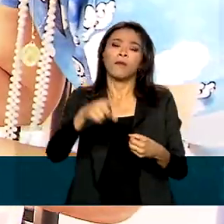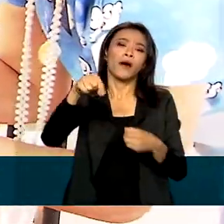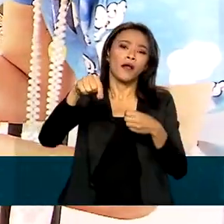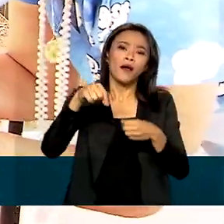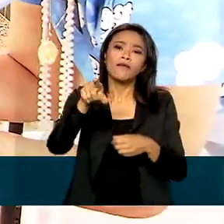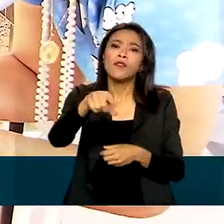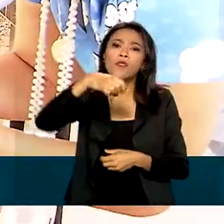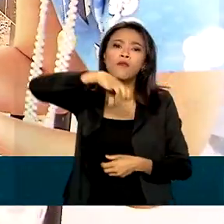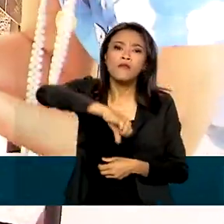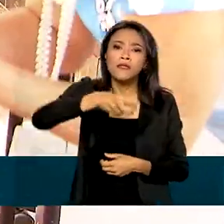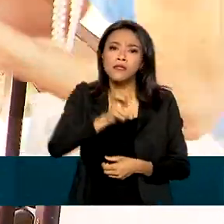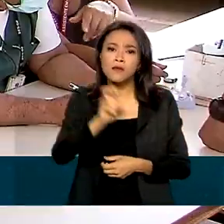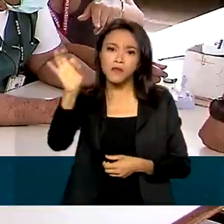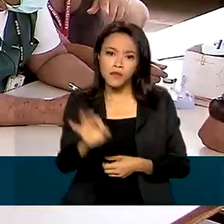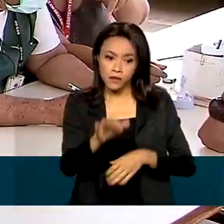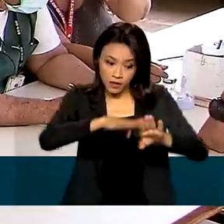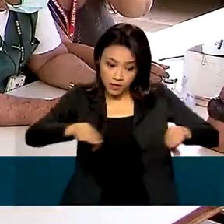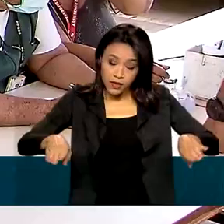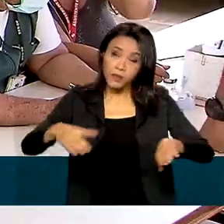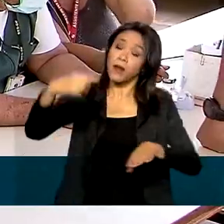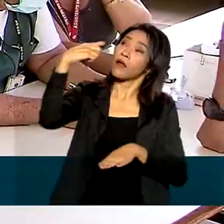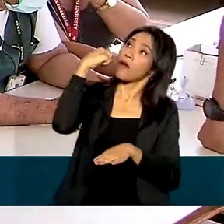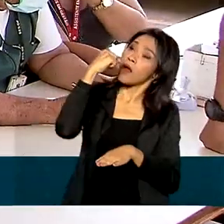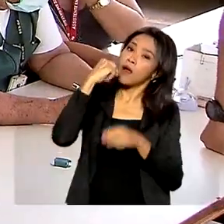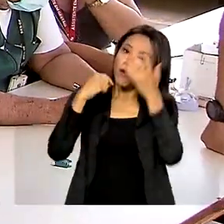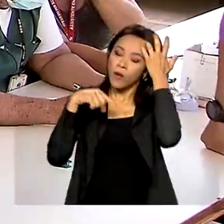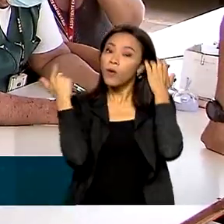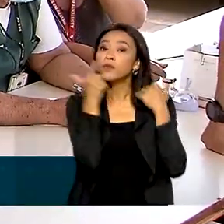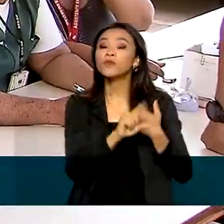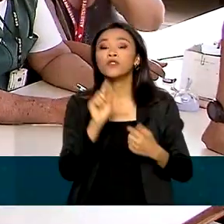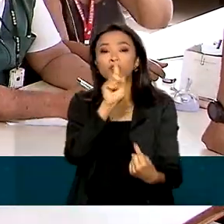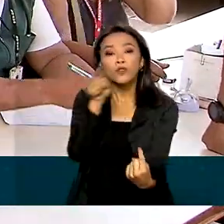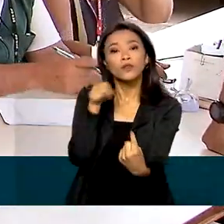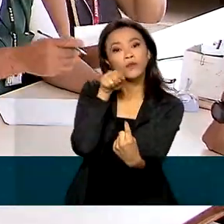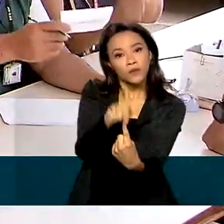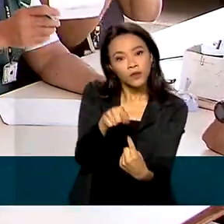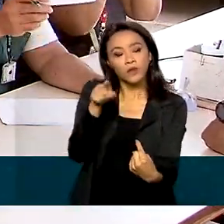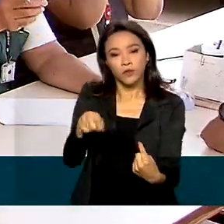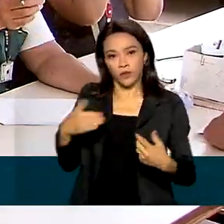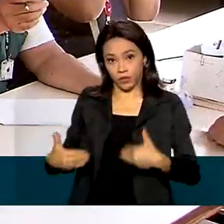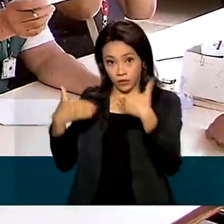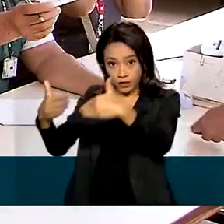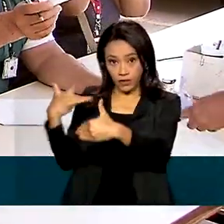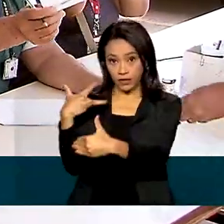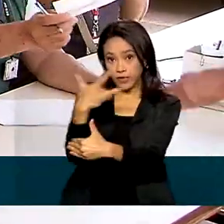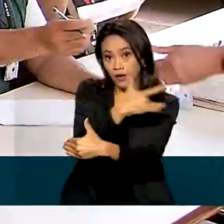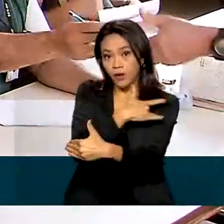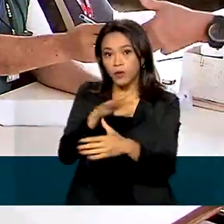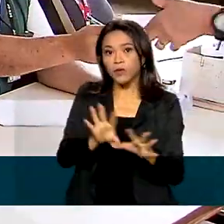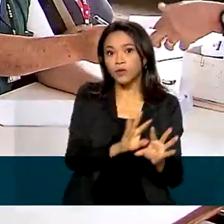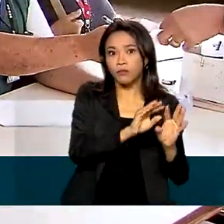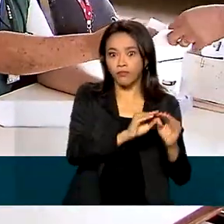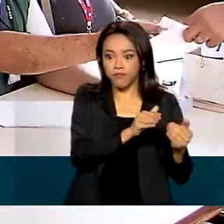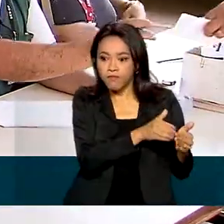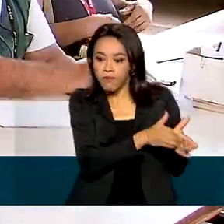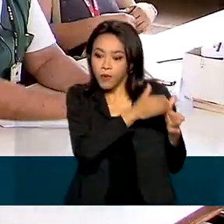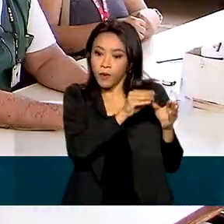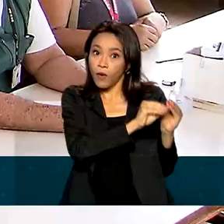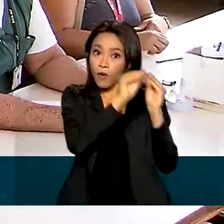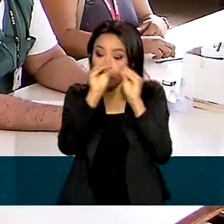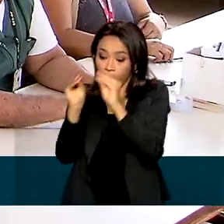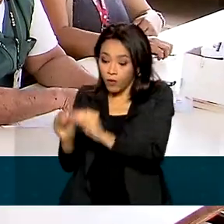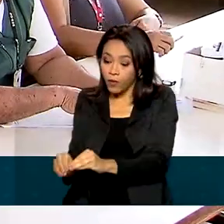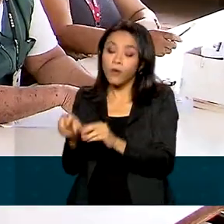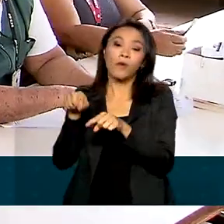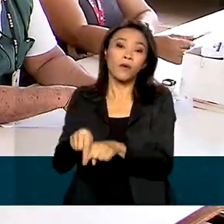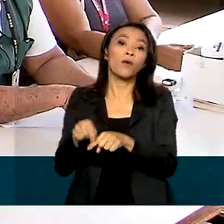das crianças brasileiras. E para atingir essa meta, o Ministério da Saúde prorrogou a campanha nacional de vacinação contra